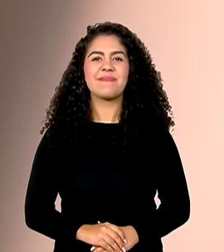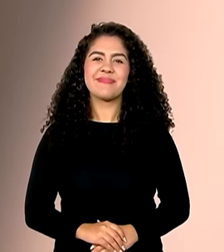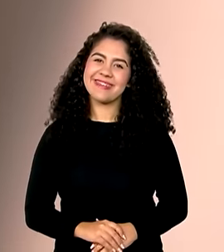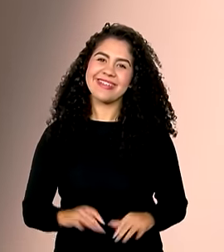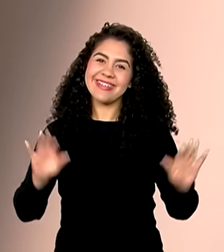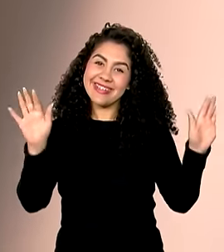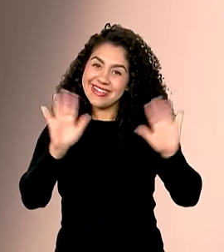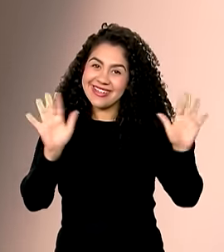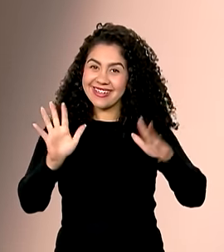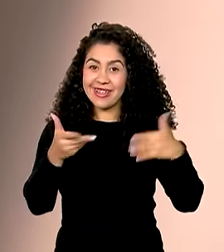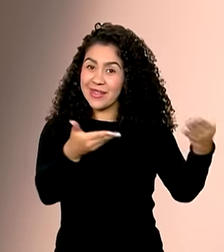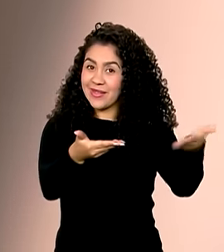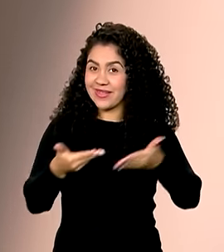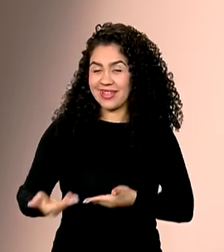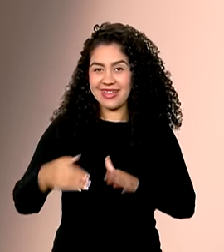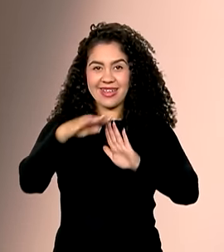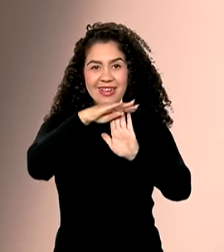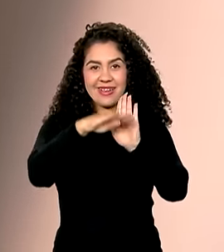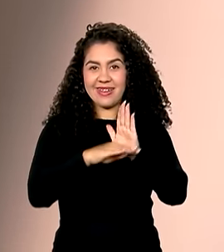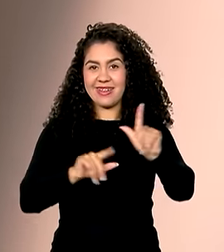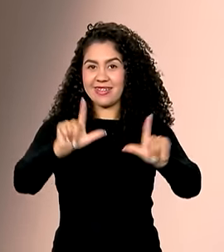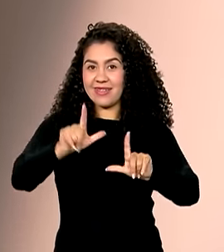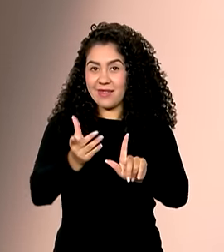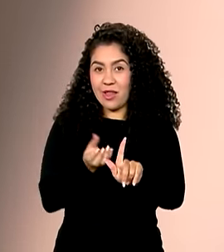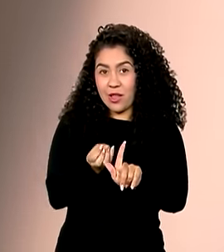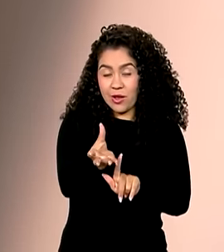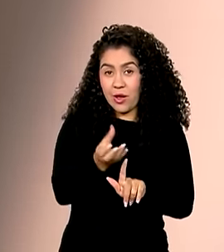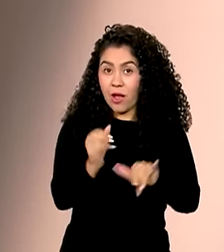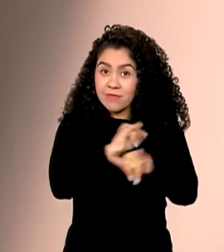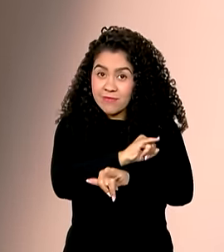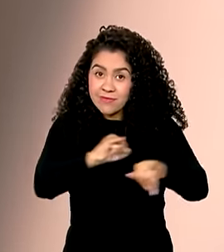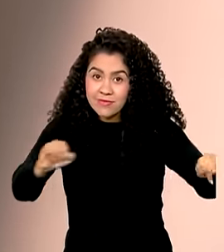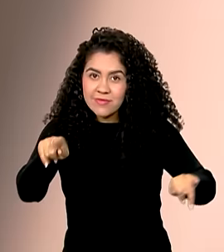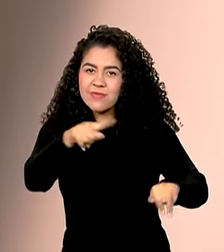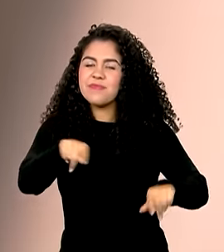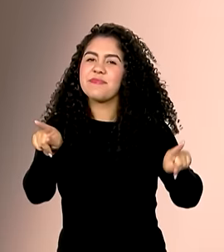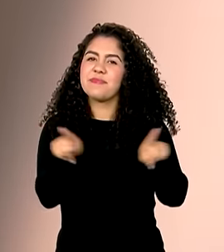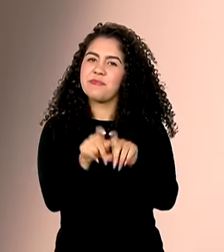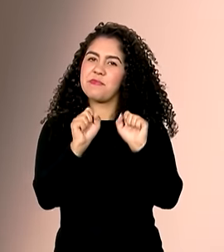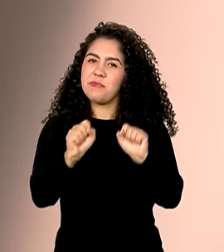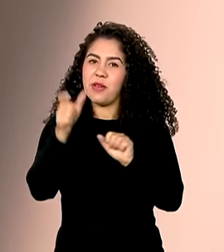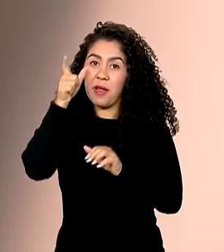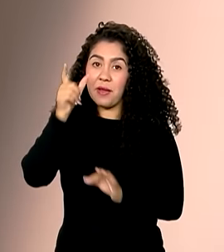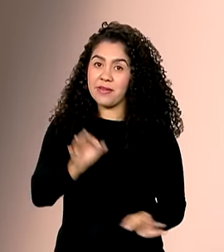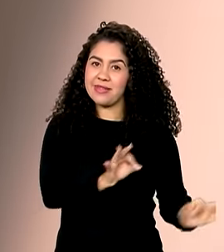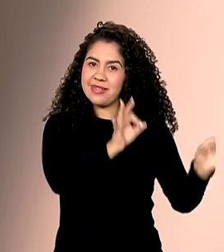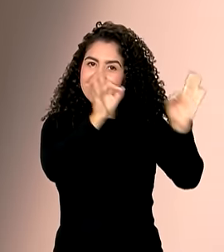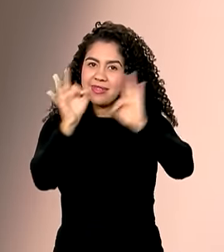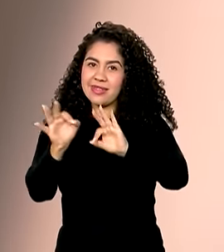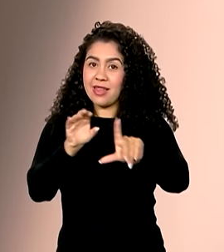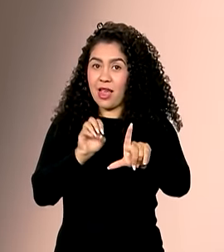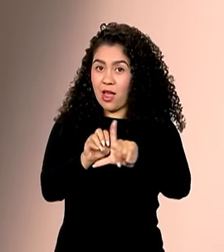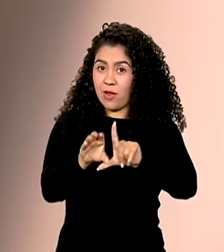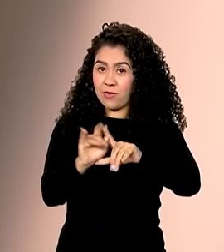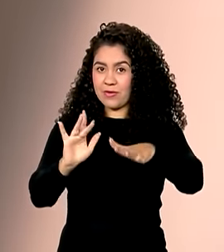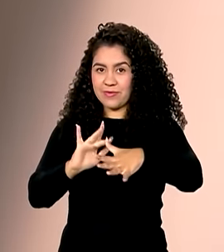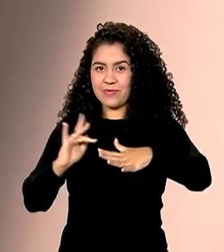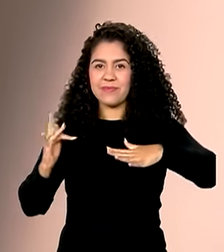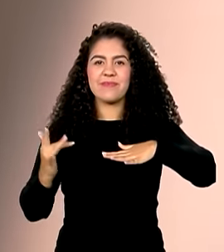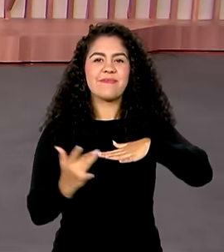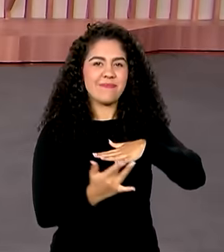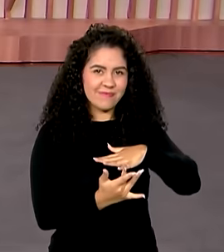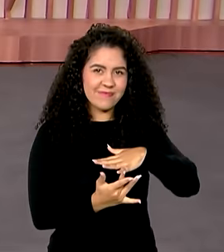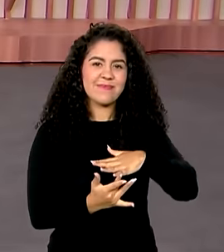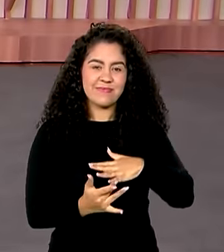Olá, seja muito bem-vindo ao canal GOV. Lembrando que você pode nos acompanhar também ao vivo pelas redes sociais.